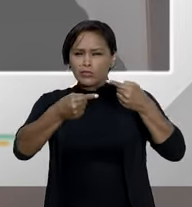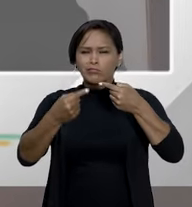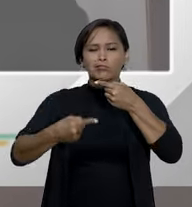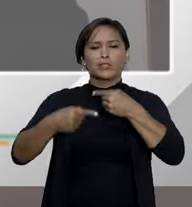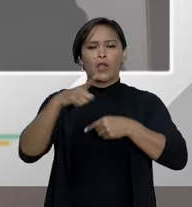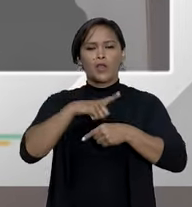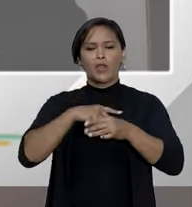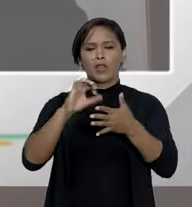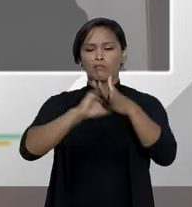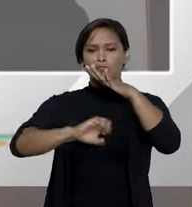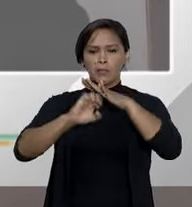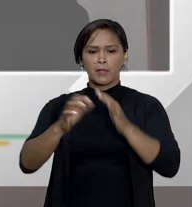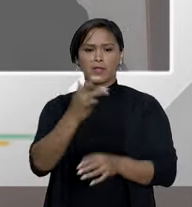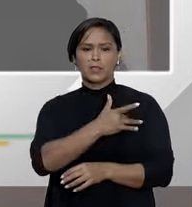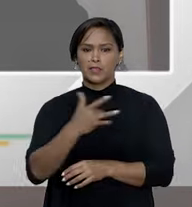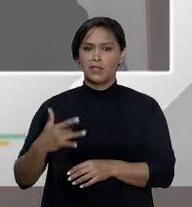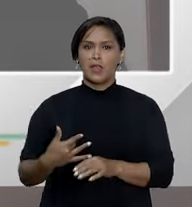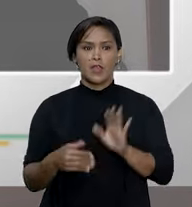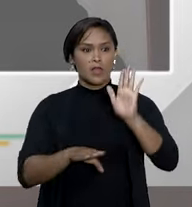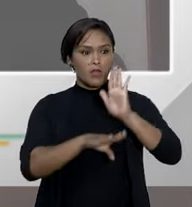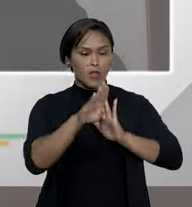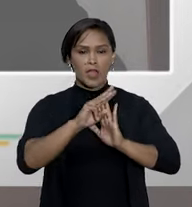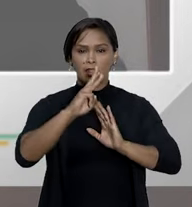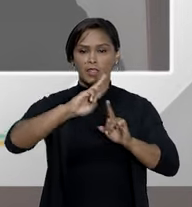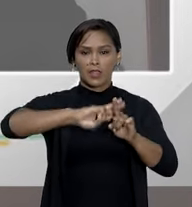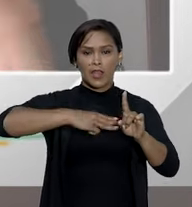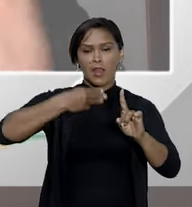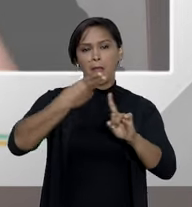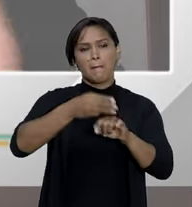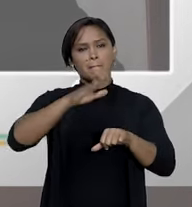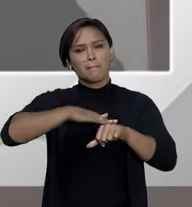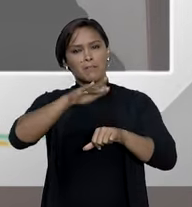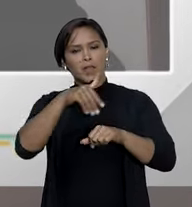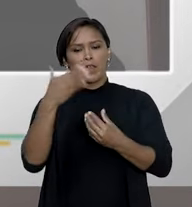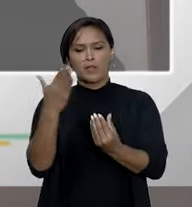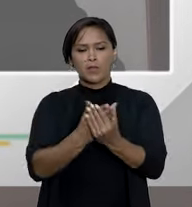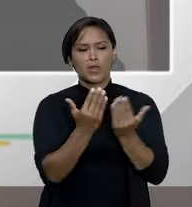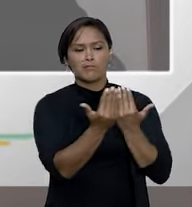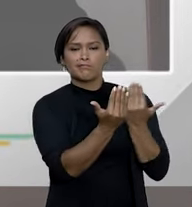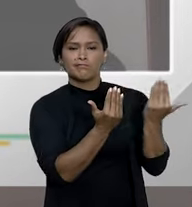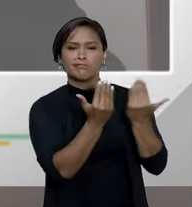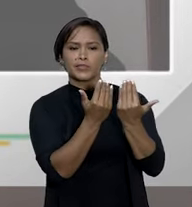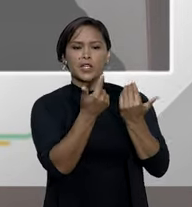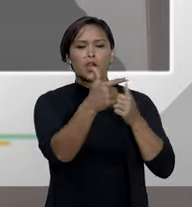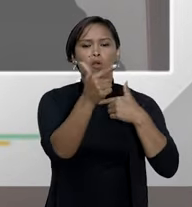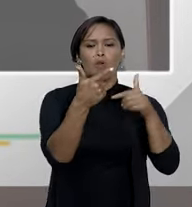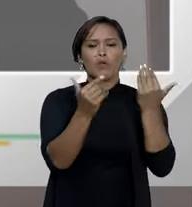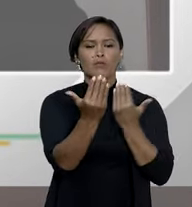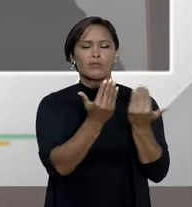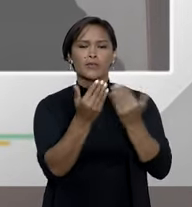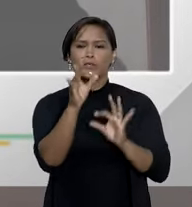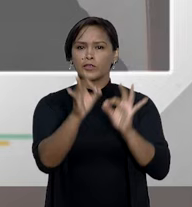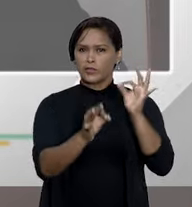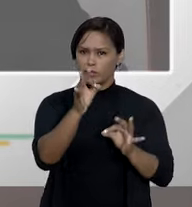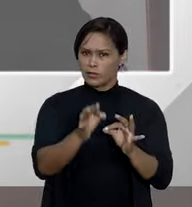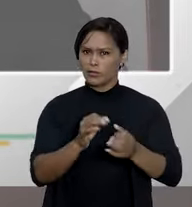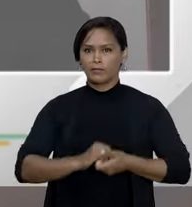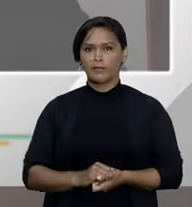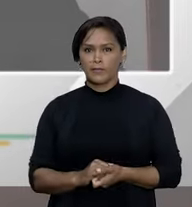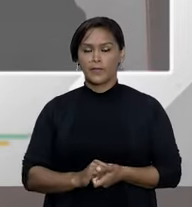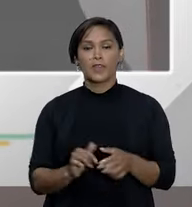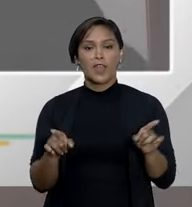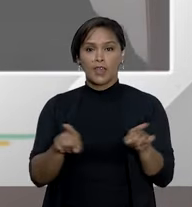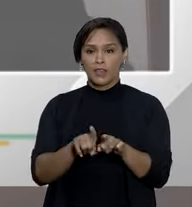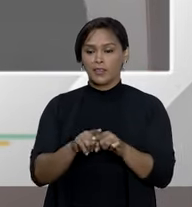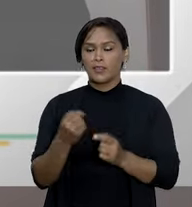saúde cresceu quase três vezes mais do que o número de processos, comparativamente aos processos judiciais. E